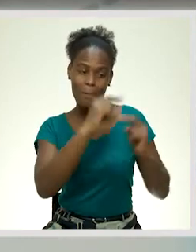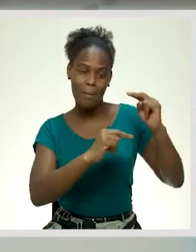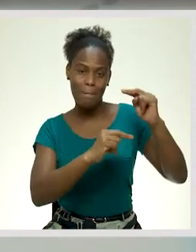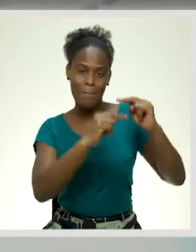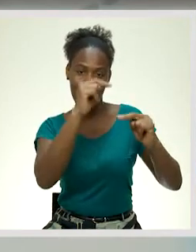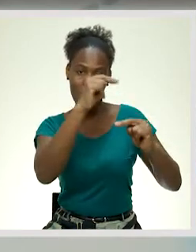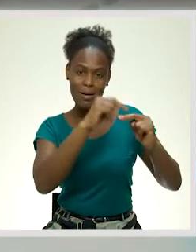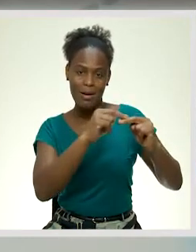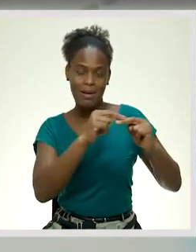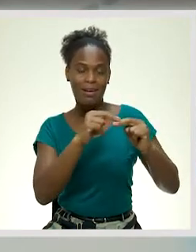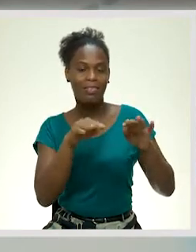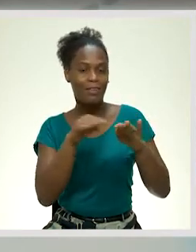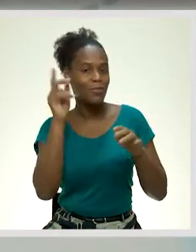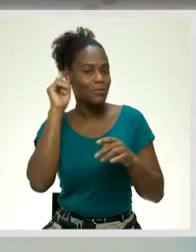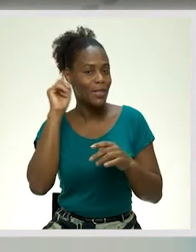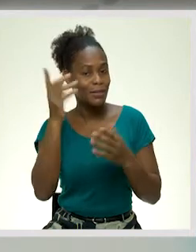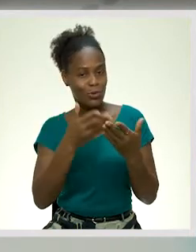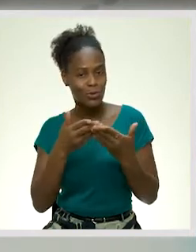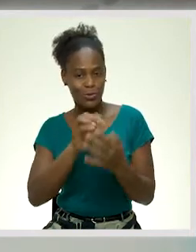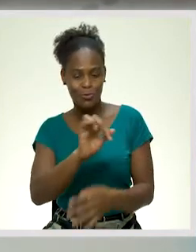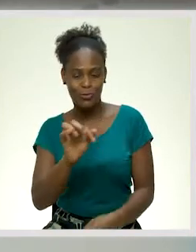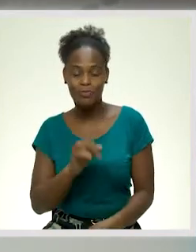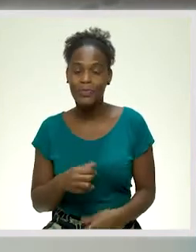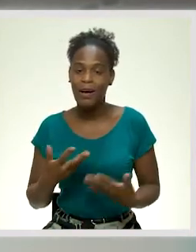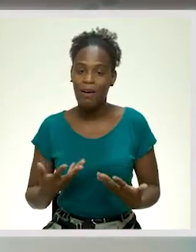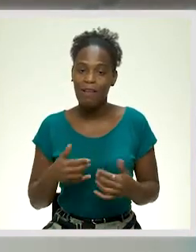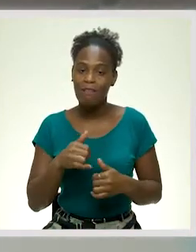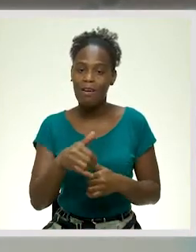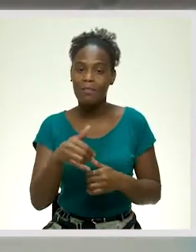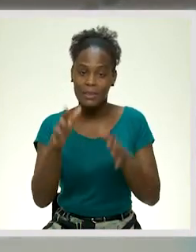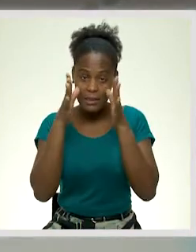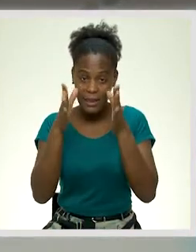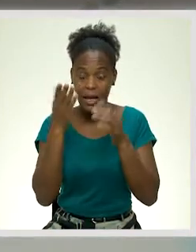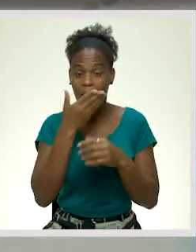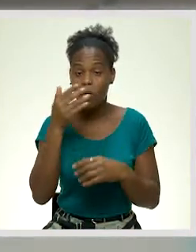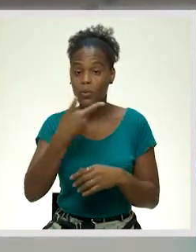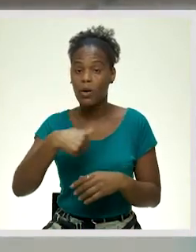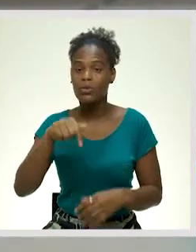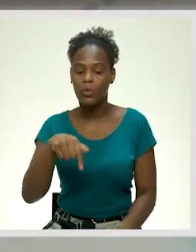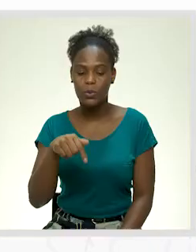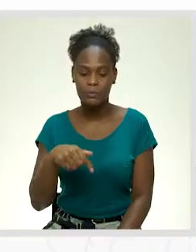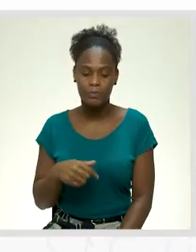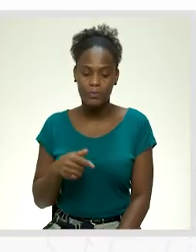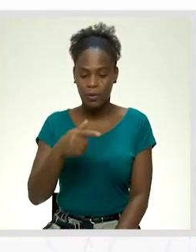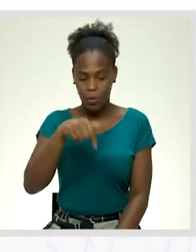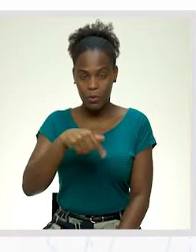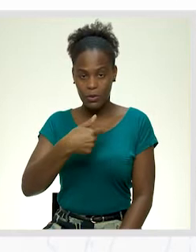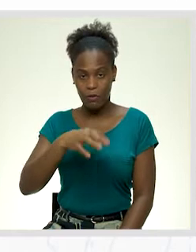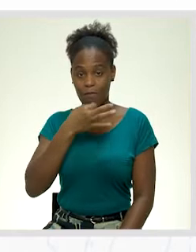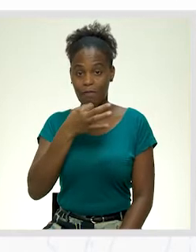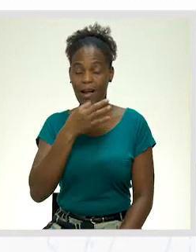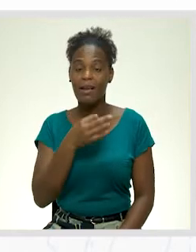patamar, muito importante no seu estudo. Então, vamos centrar naquilo que é a nossa aula de hoje. Vamos falar do